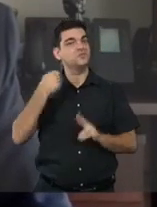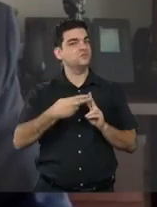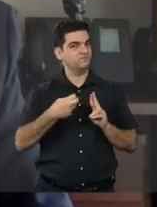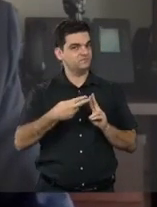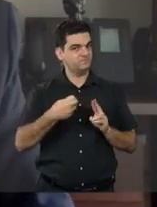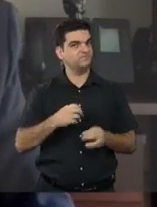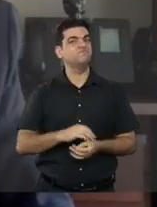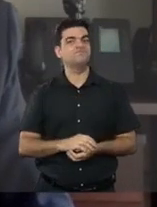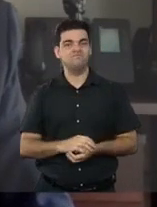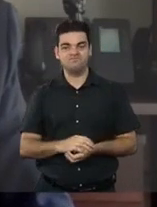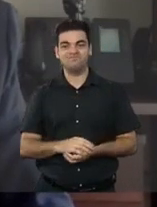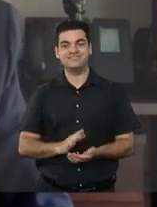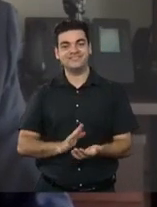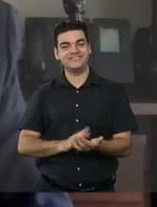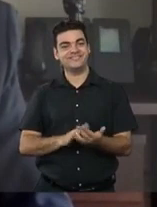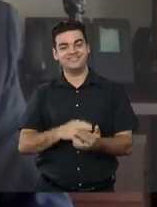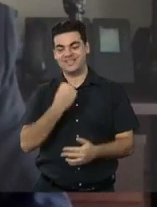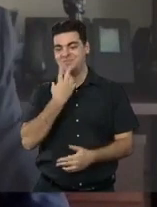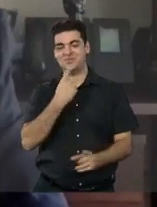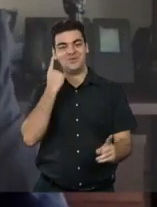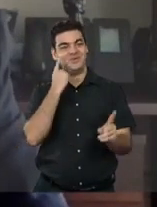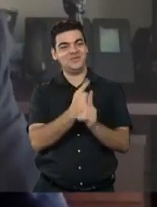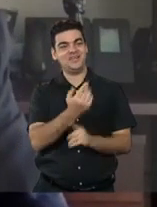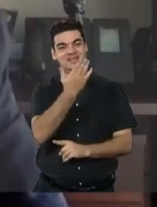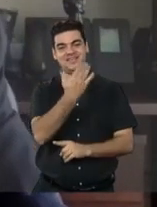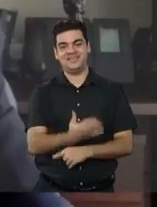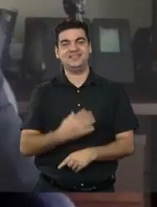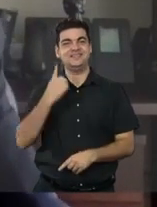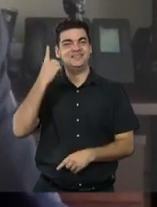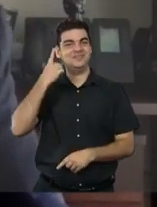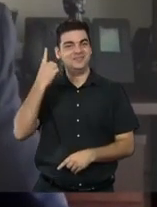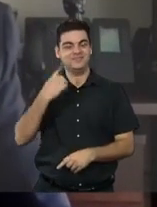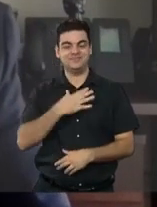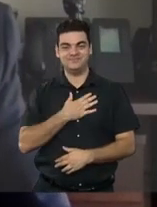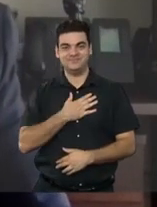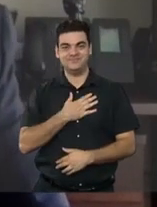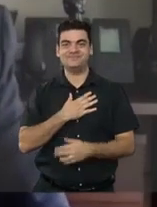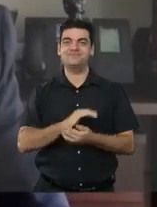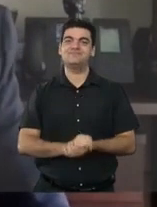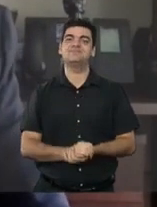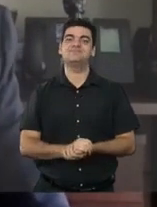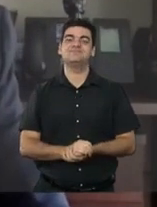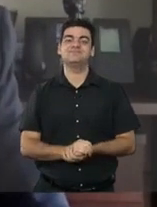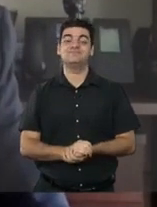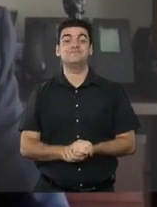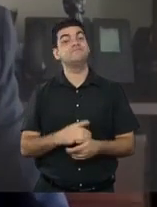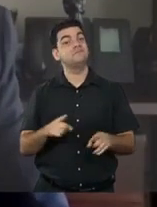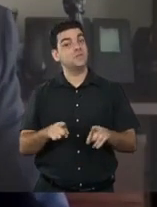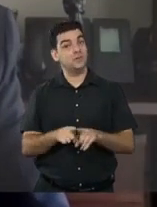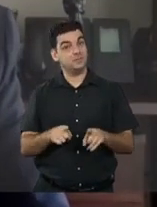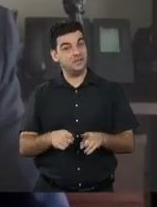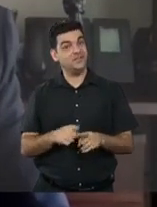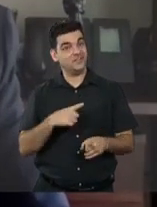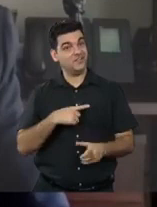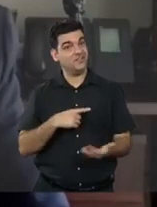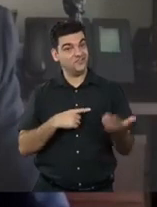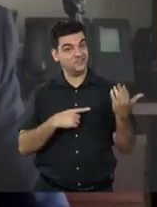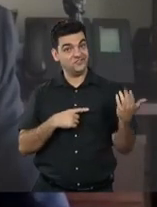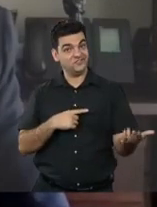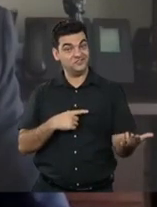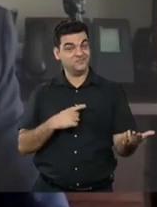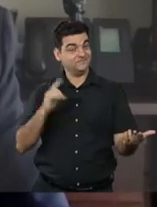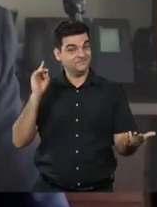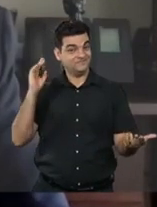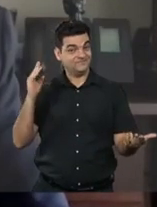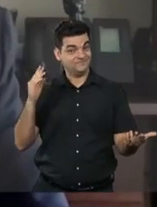Indígenas. Prazer e uma alegria tê-la aqui, deputada. Está presente também entre nós, com grande